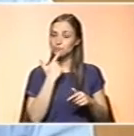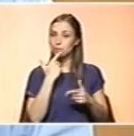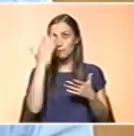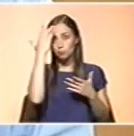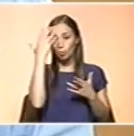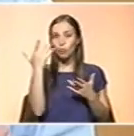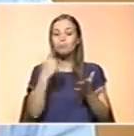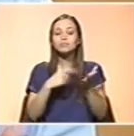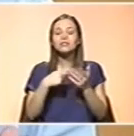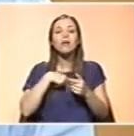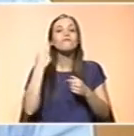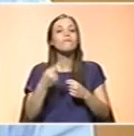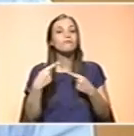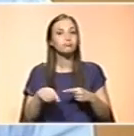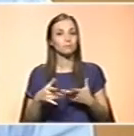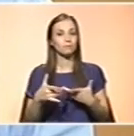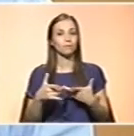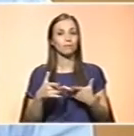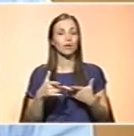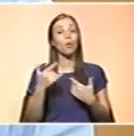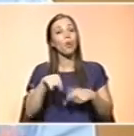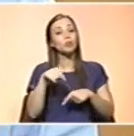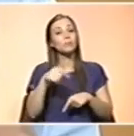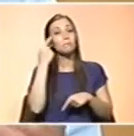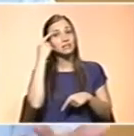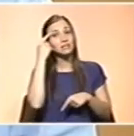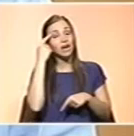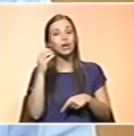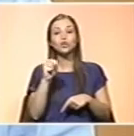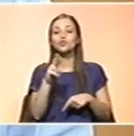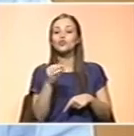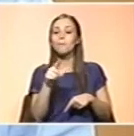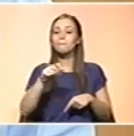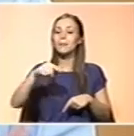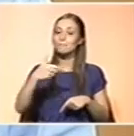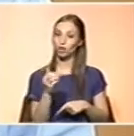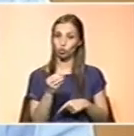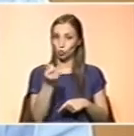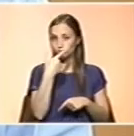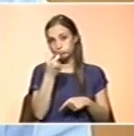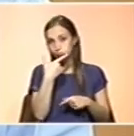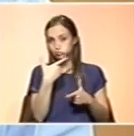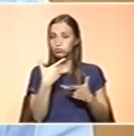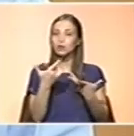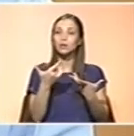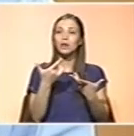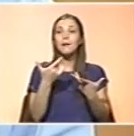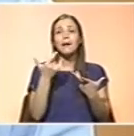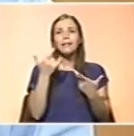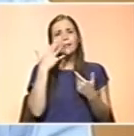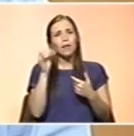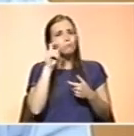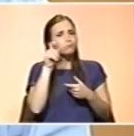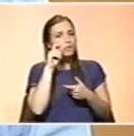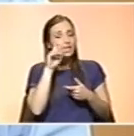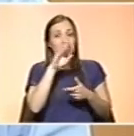é a suplementação pela suplementação para prevenir alegadas deficiências que não sabemos se existem ou não e,